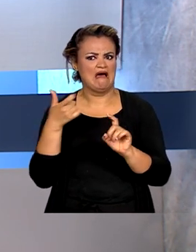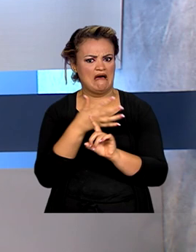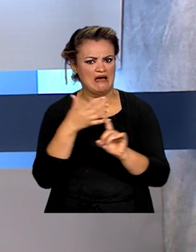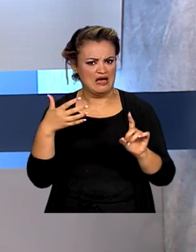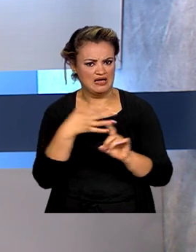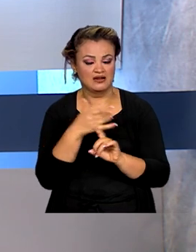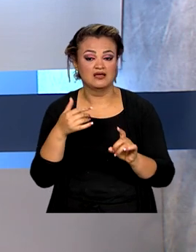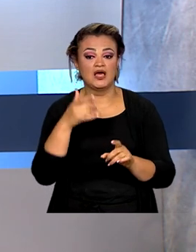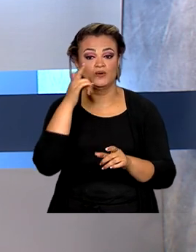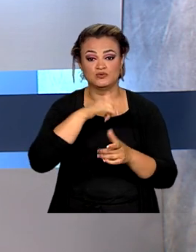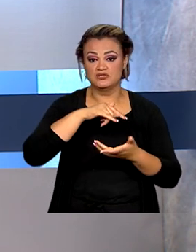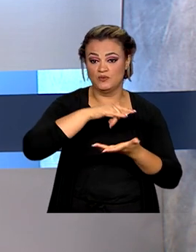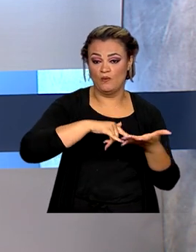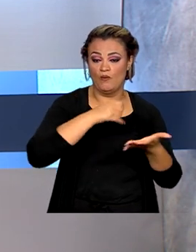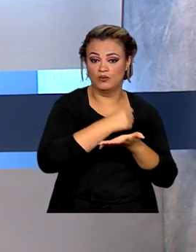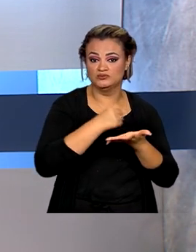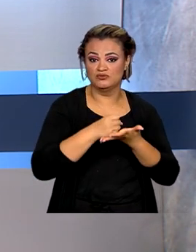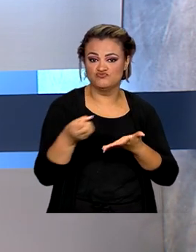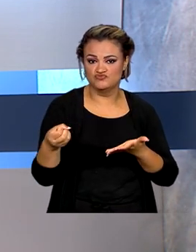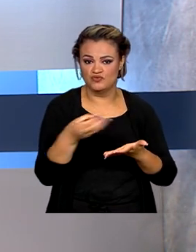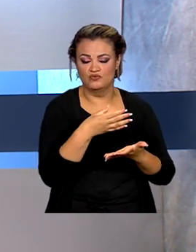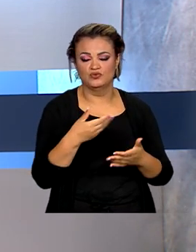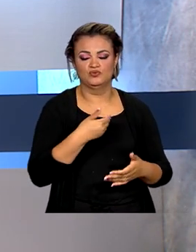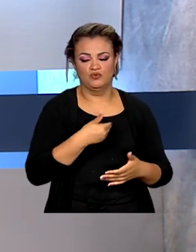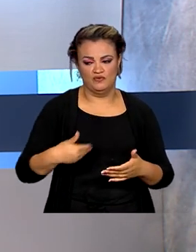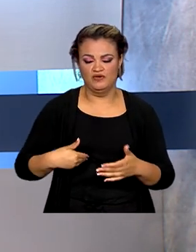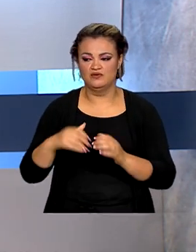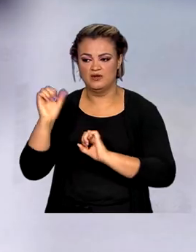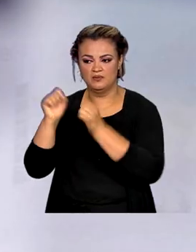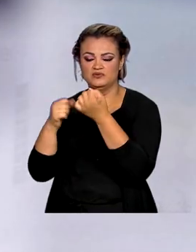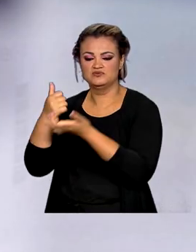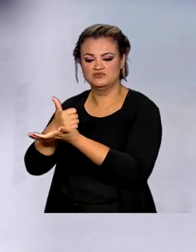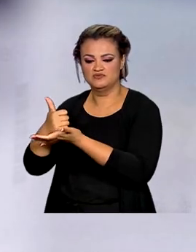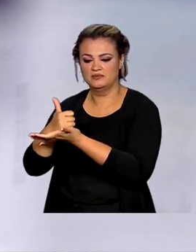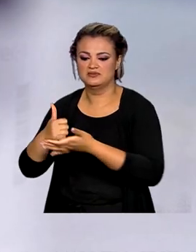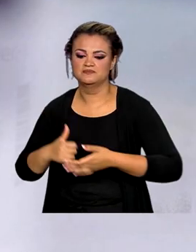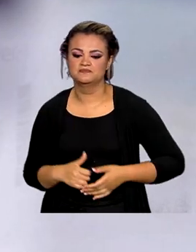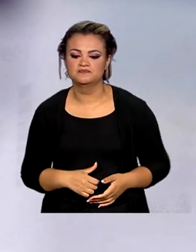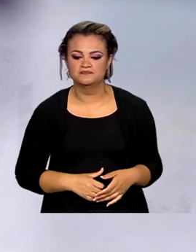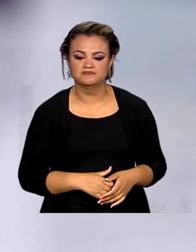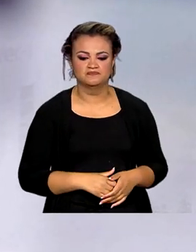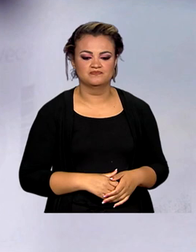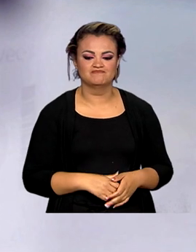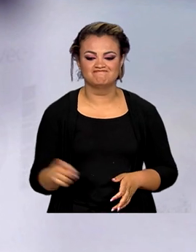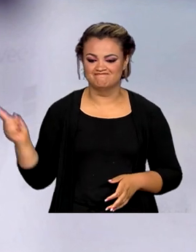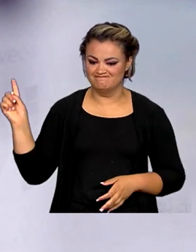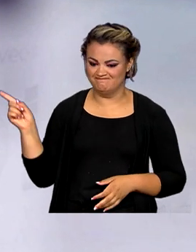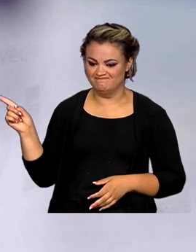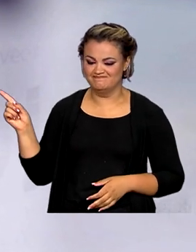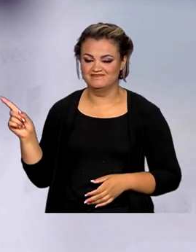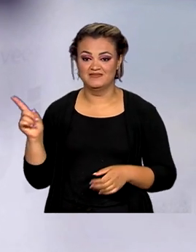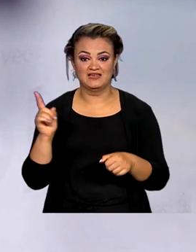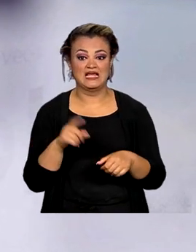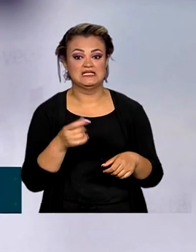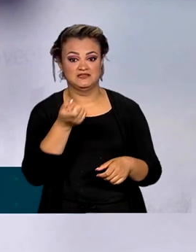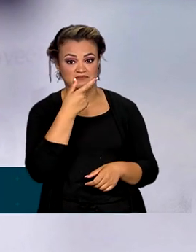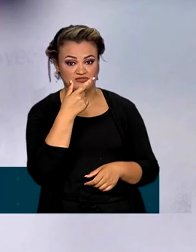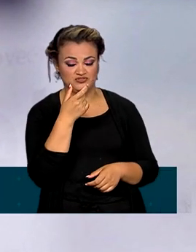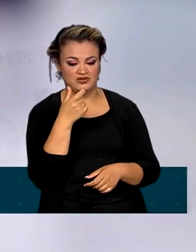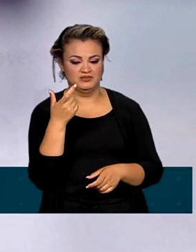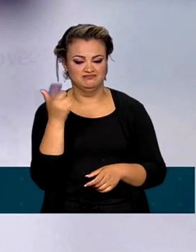inédito entre governo e a indústria farmacêutica. A incorporação do medicamento